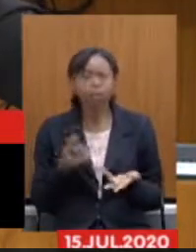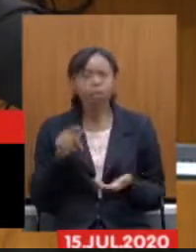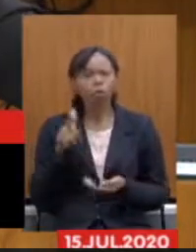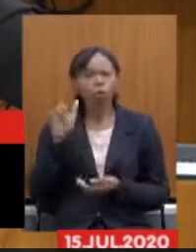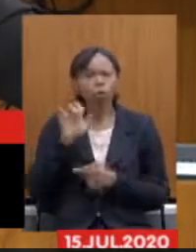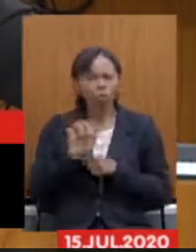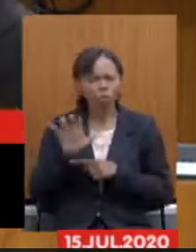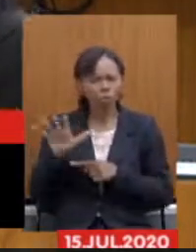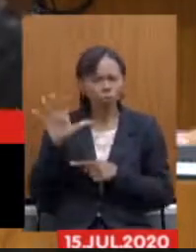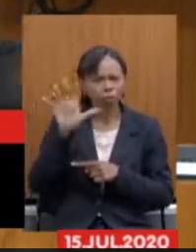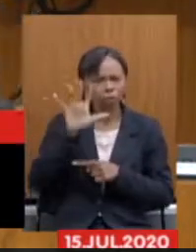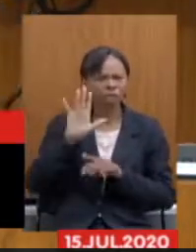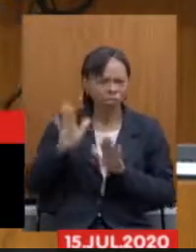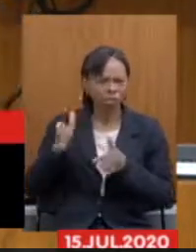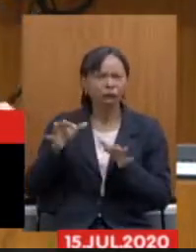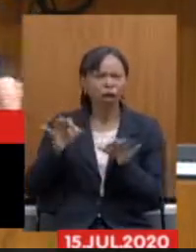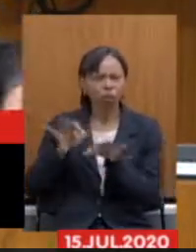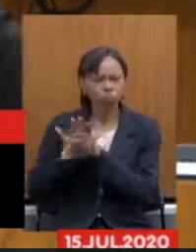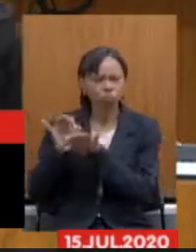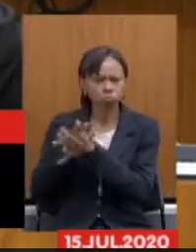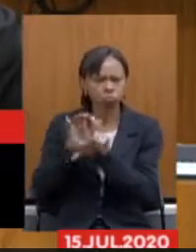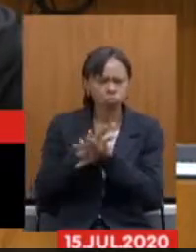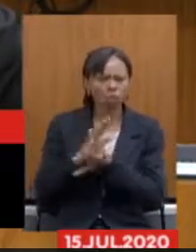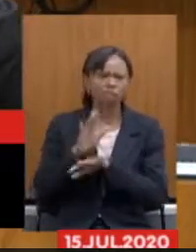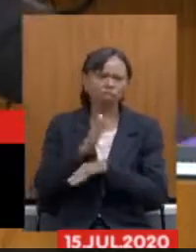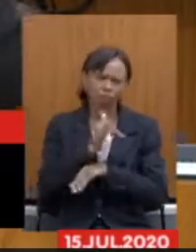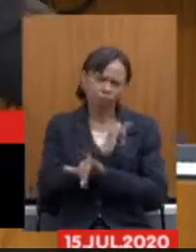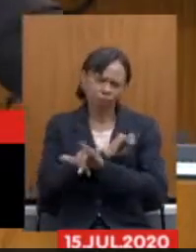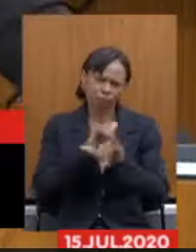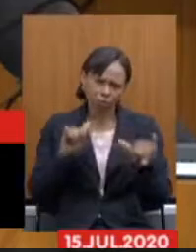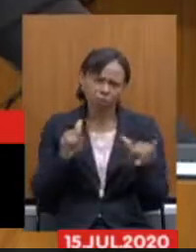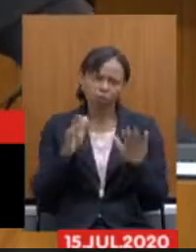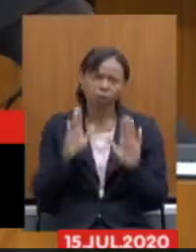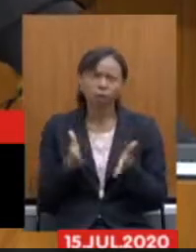várias e por várias vezes foram citados já estão me cortando